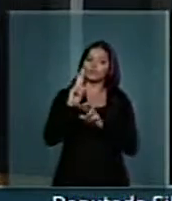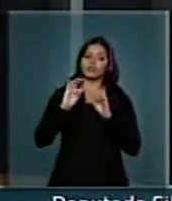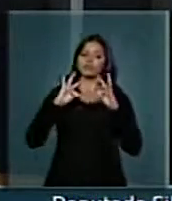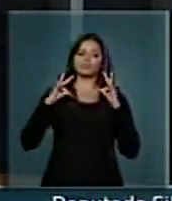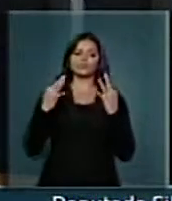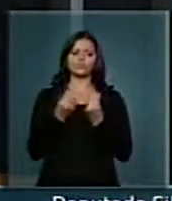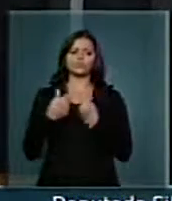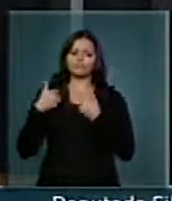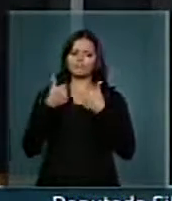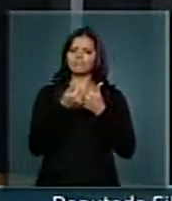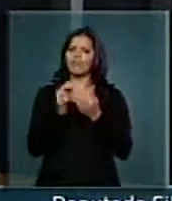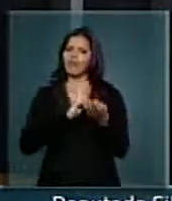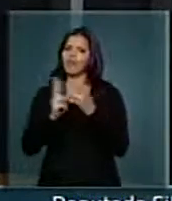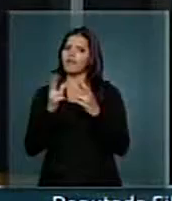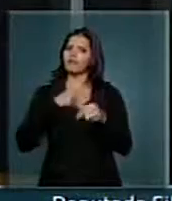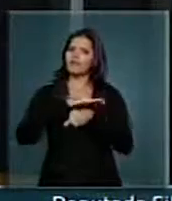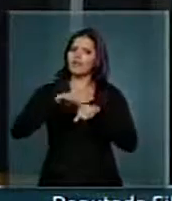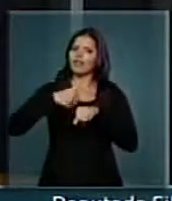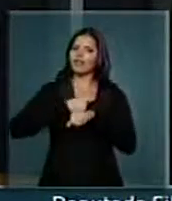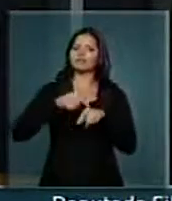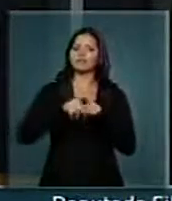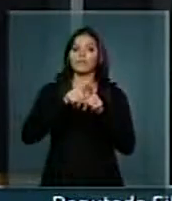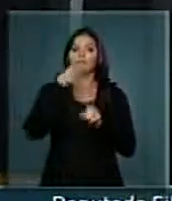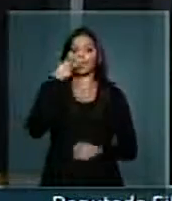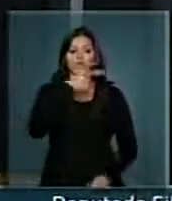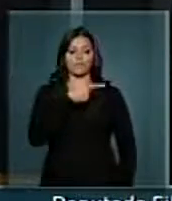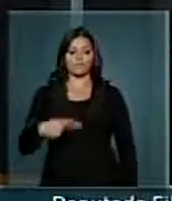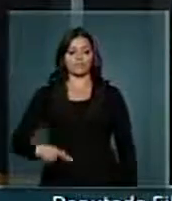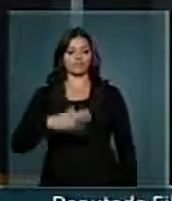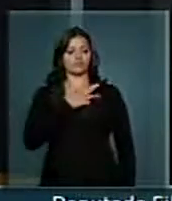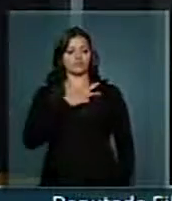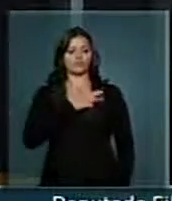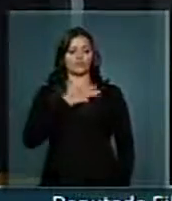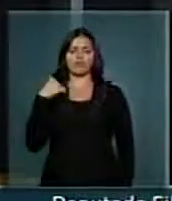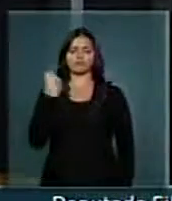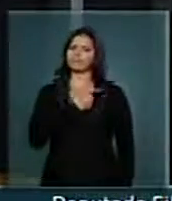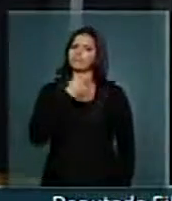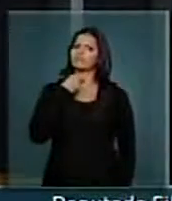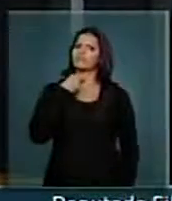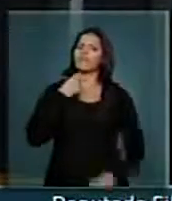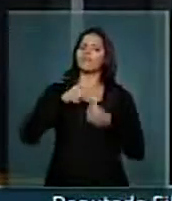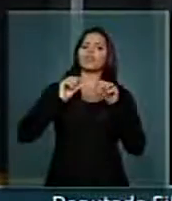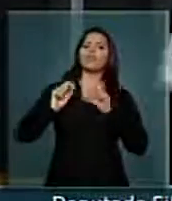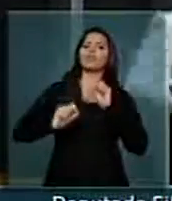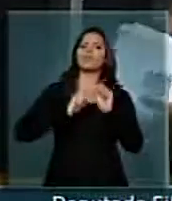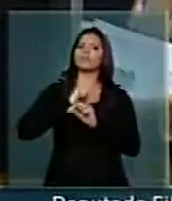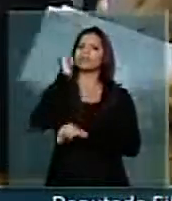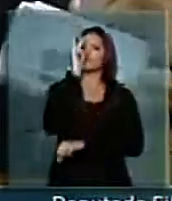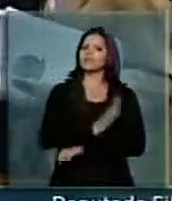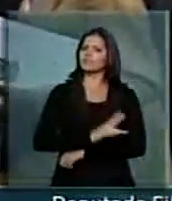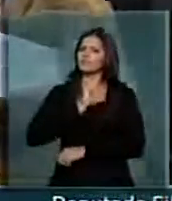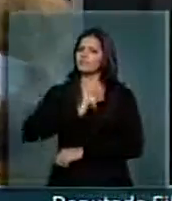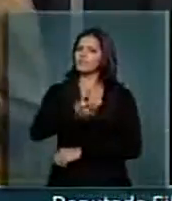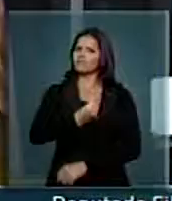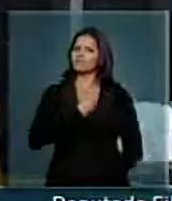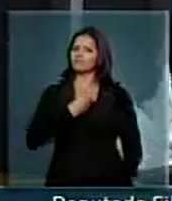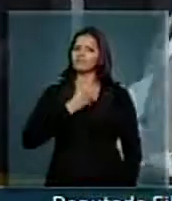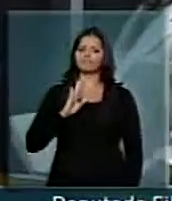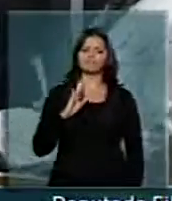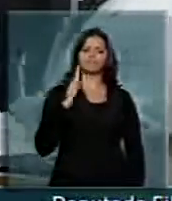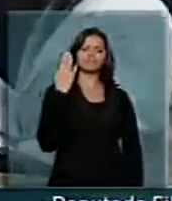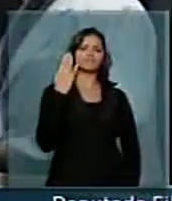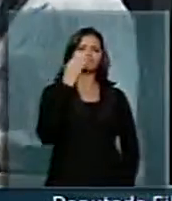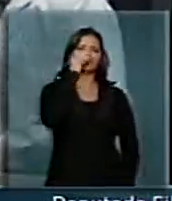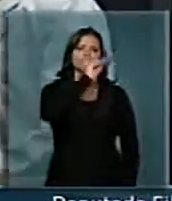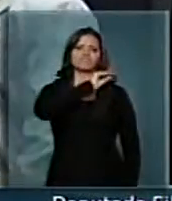essas relações. E, como disse o presidente Lula, nós não podemos ficar, como é o Brasil, que sempre viveu de costas para